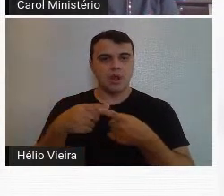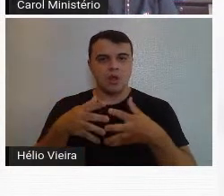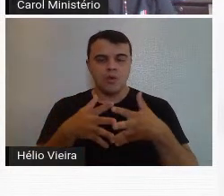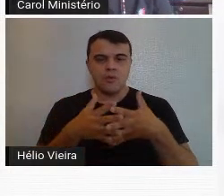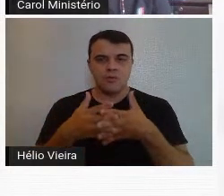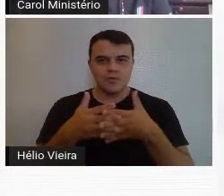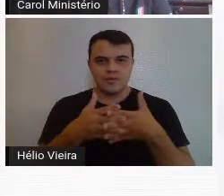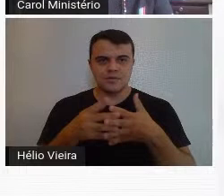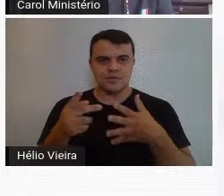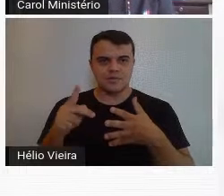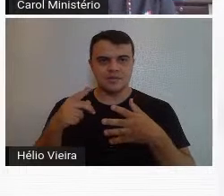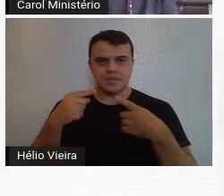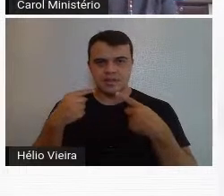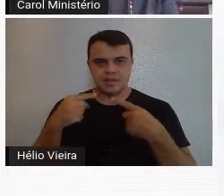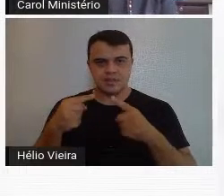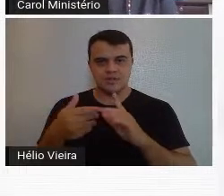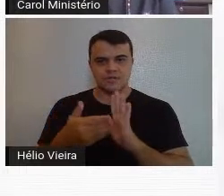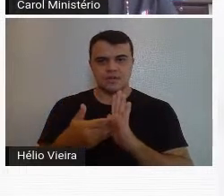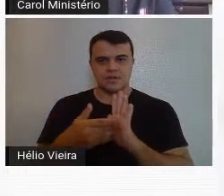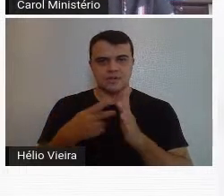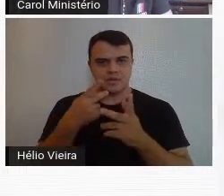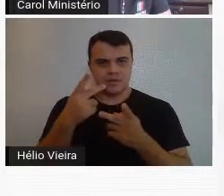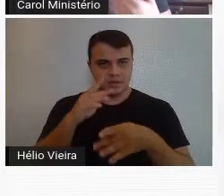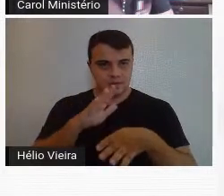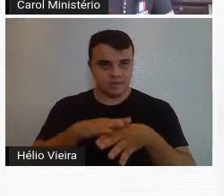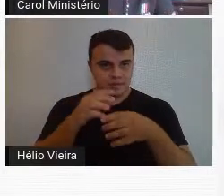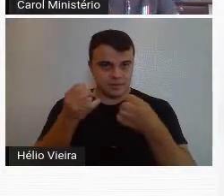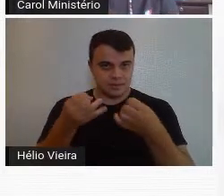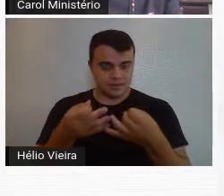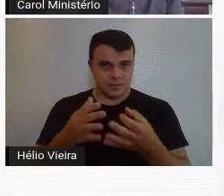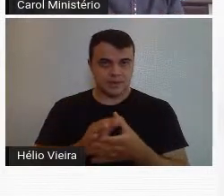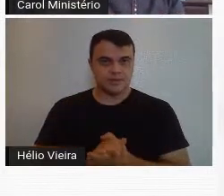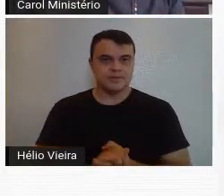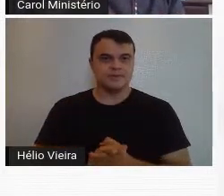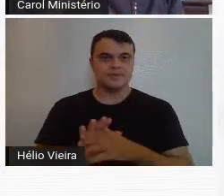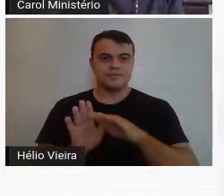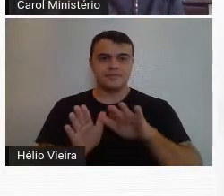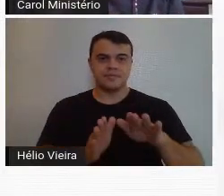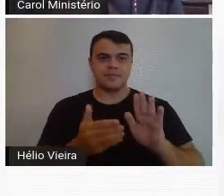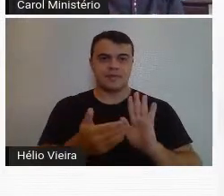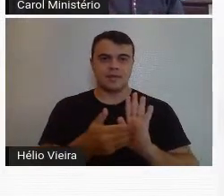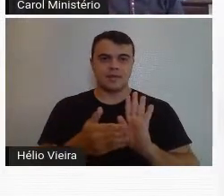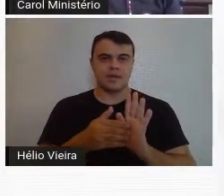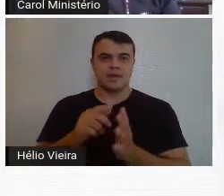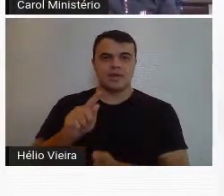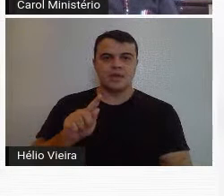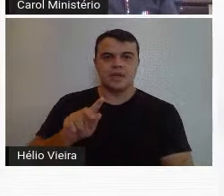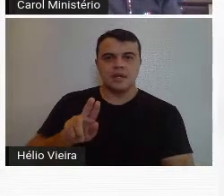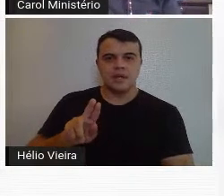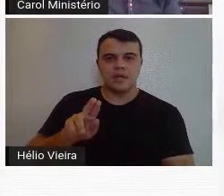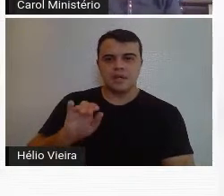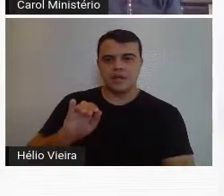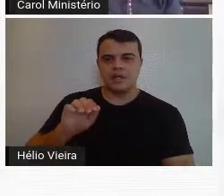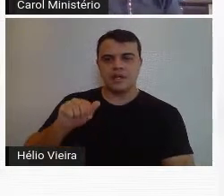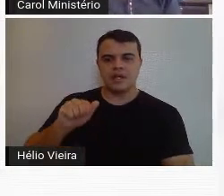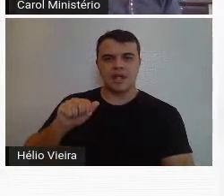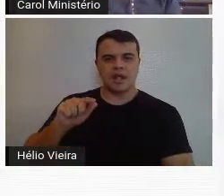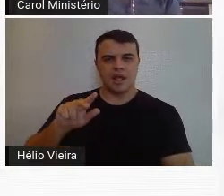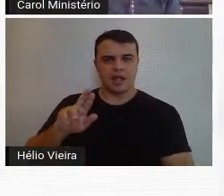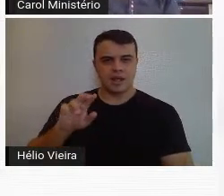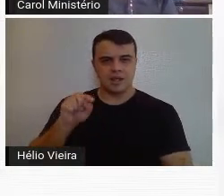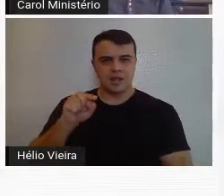danada essa obra, as críticas, no final, a gente pode falar mais sobre ela. Para finalizar, eu trouxe o Guignard na porta do